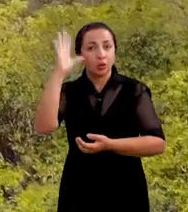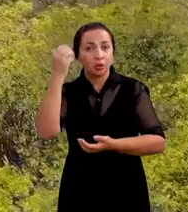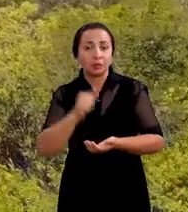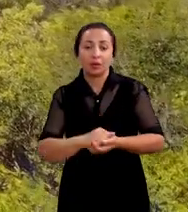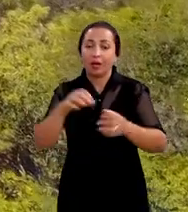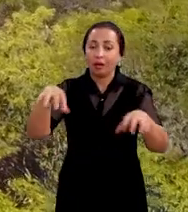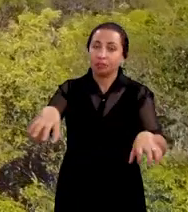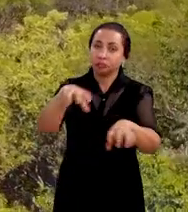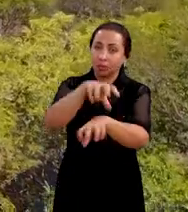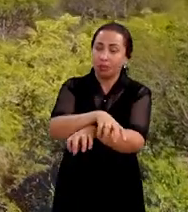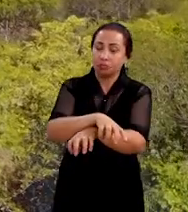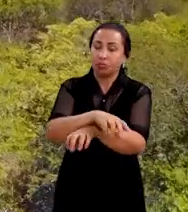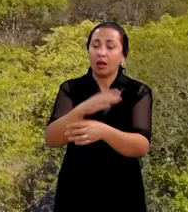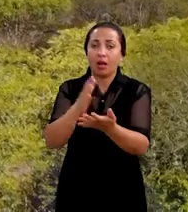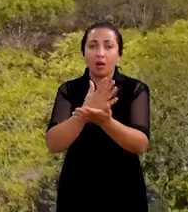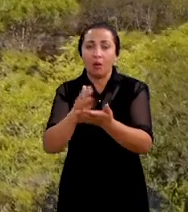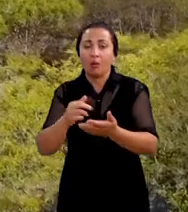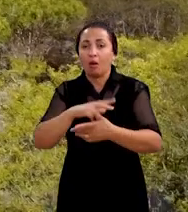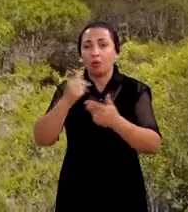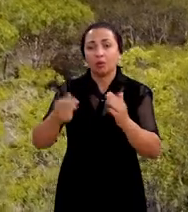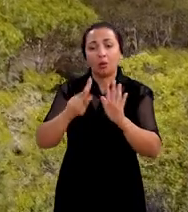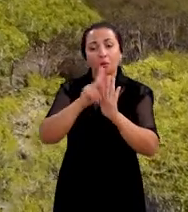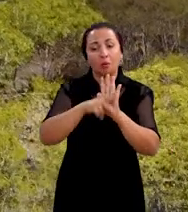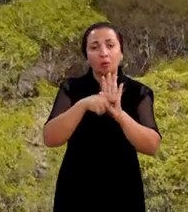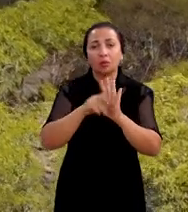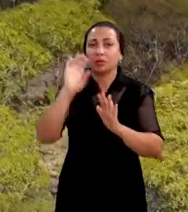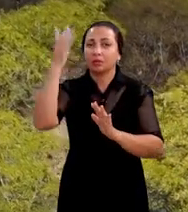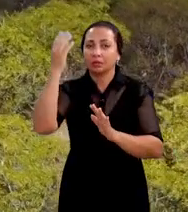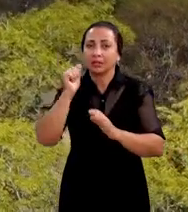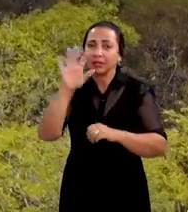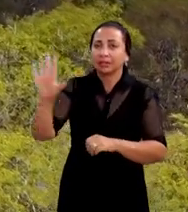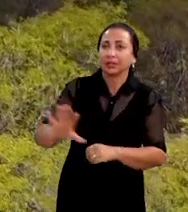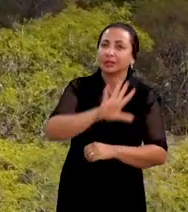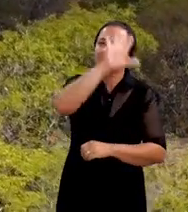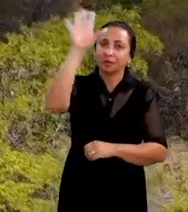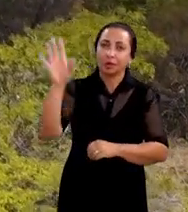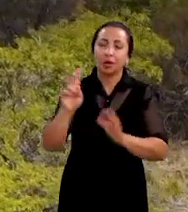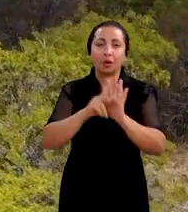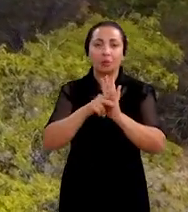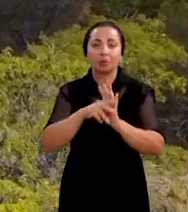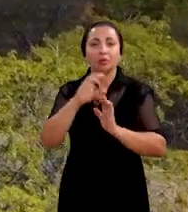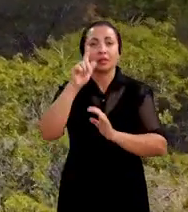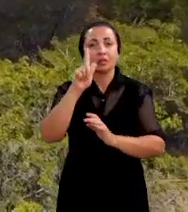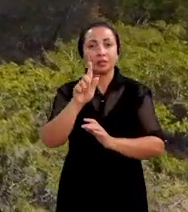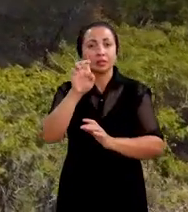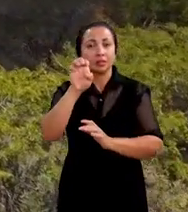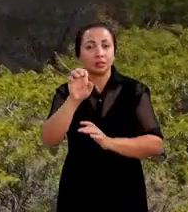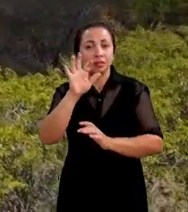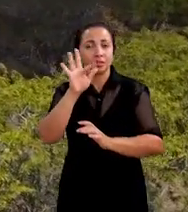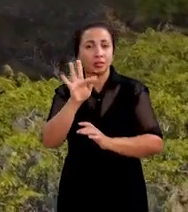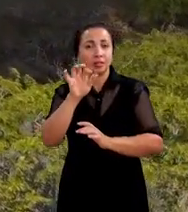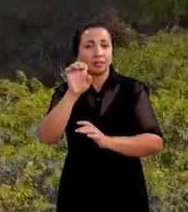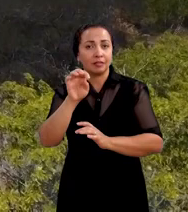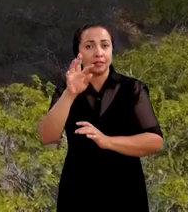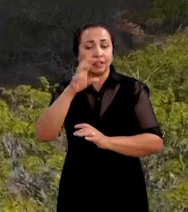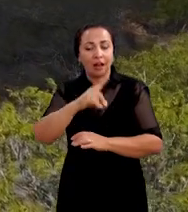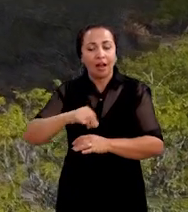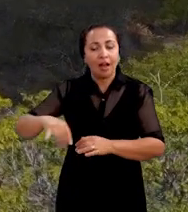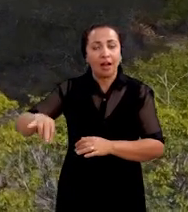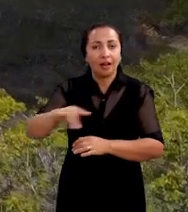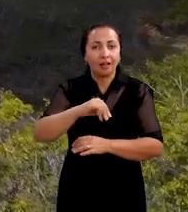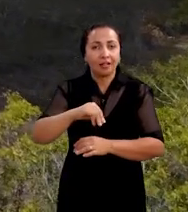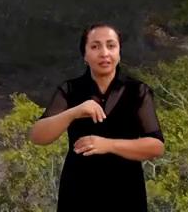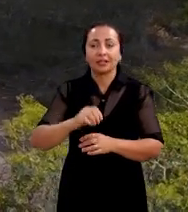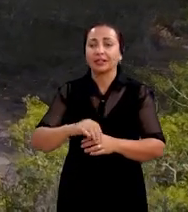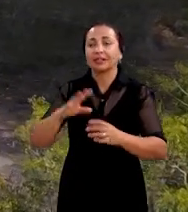Então, esse bioma é alvo de um projeto que está acontecendo a nível nacional, que o projeto Jeff Terrestre, que está